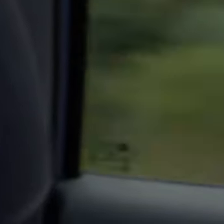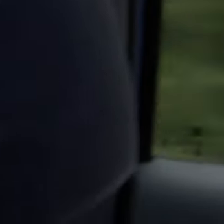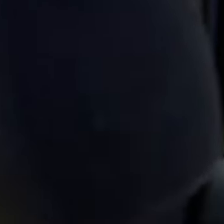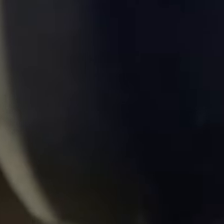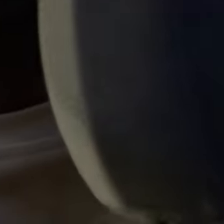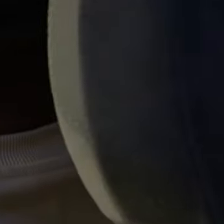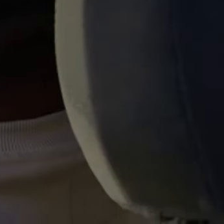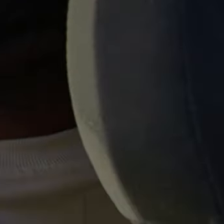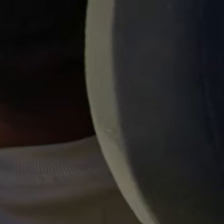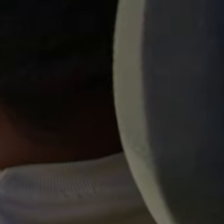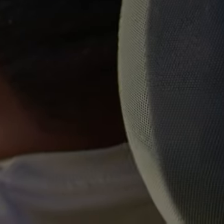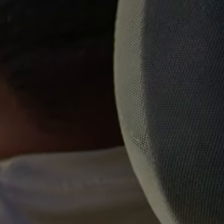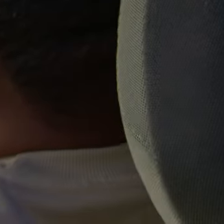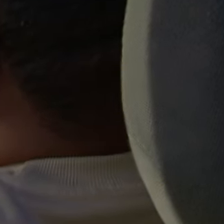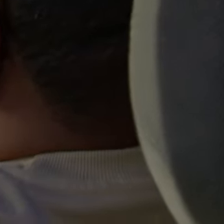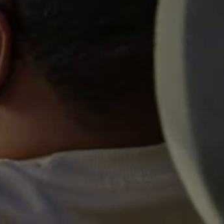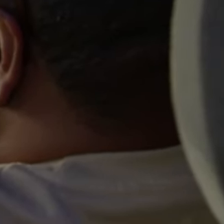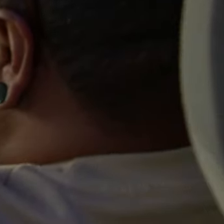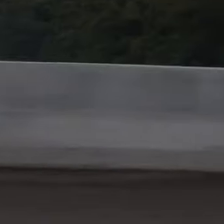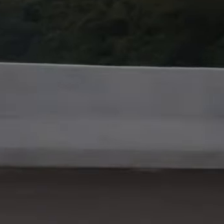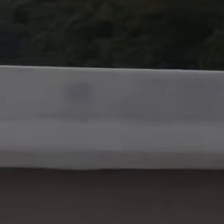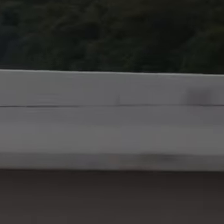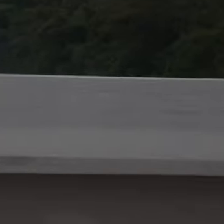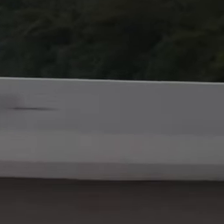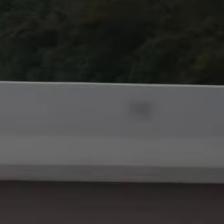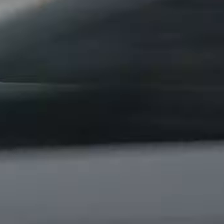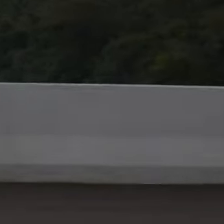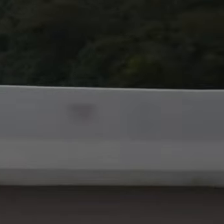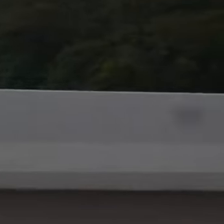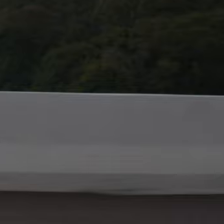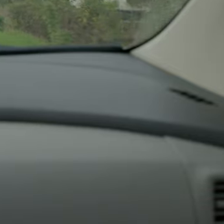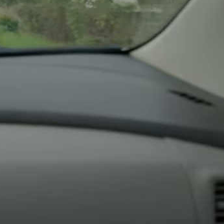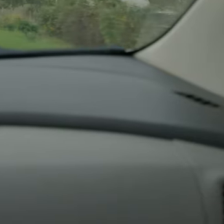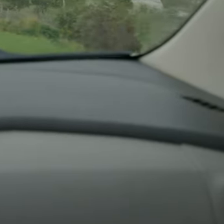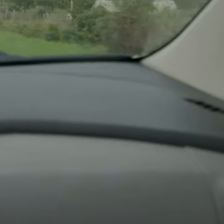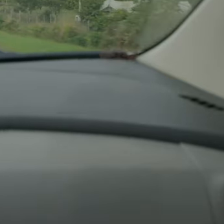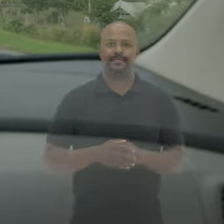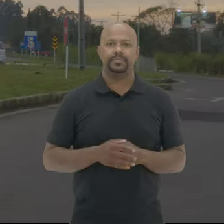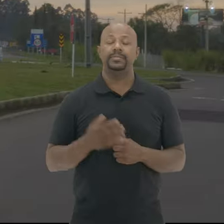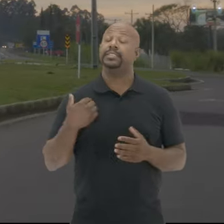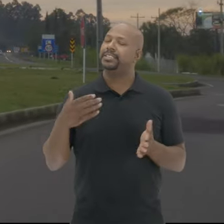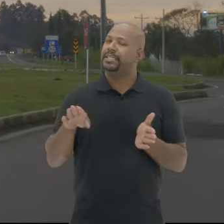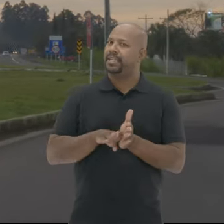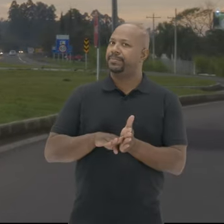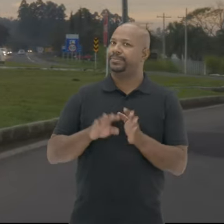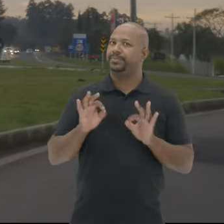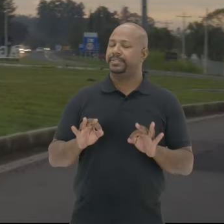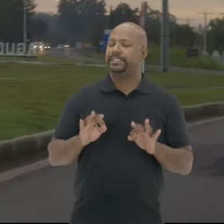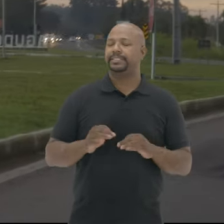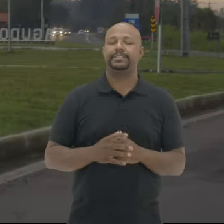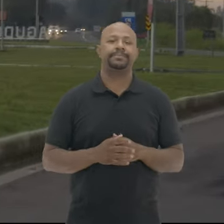muito colorido João tira uma foto do horizonte com o celular Passam pela ponte sobre o rio Jacuí e chegam no trevo de Agudo